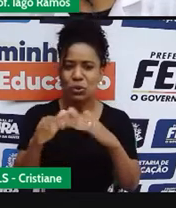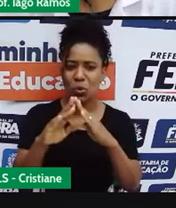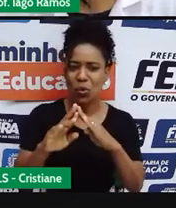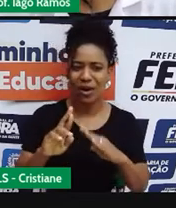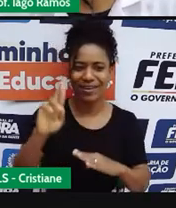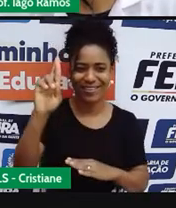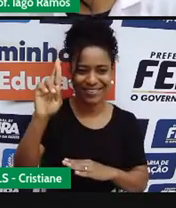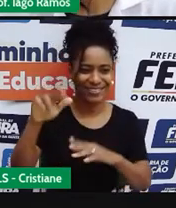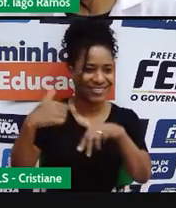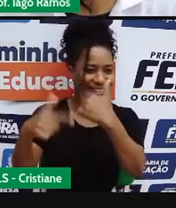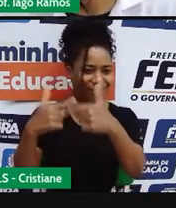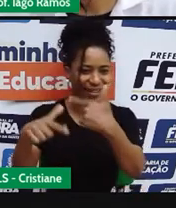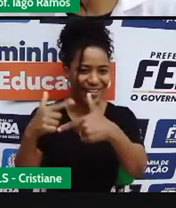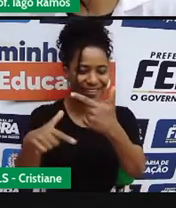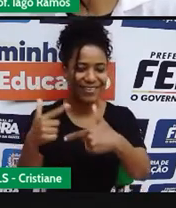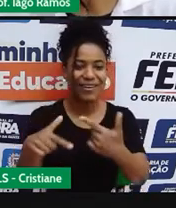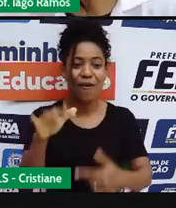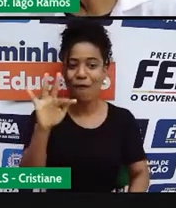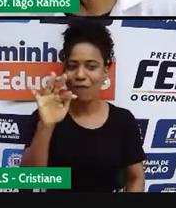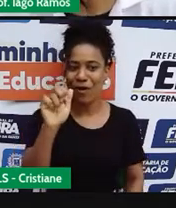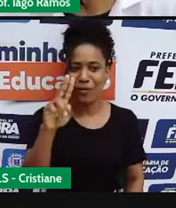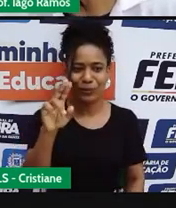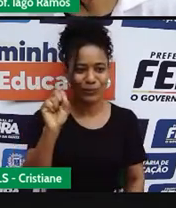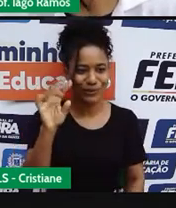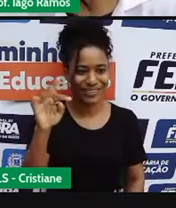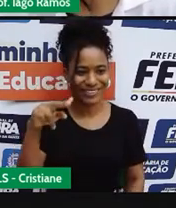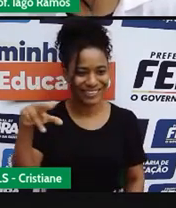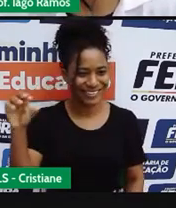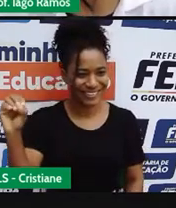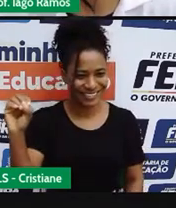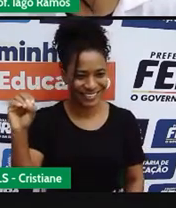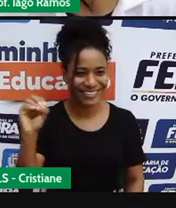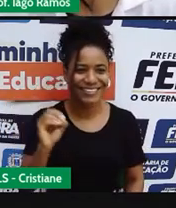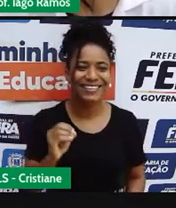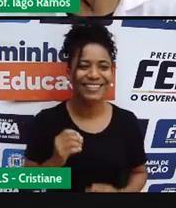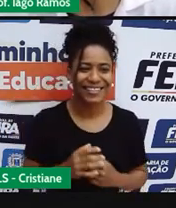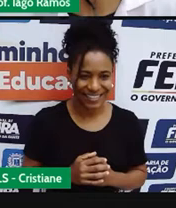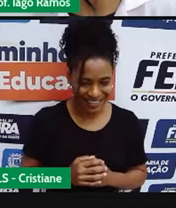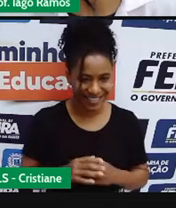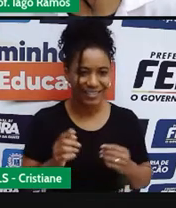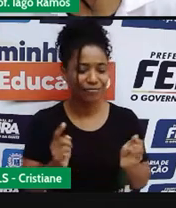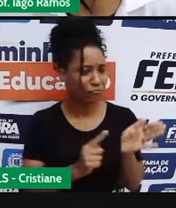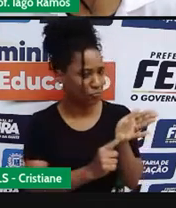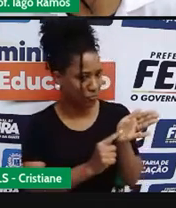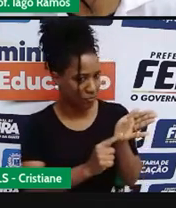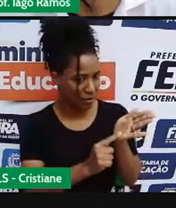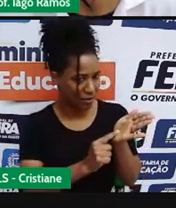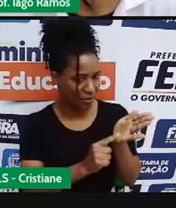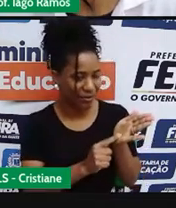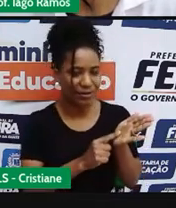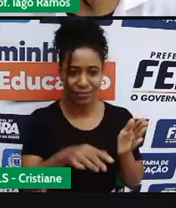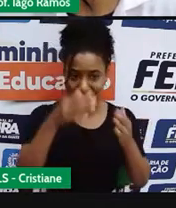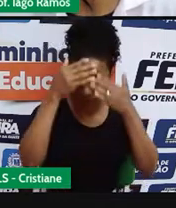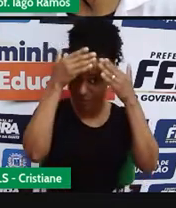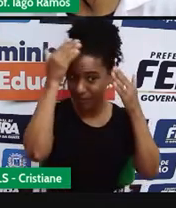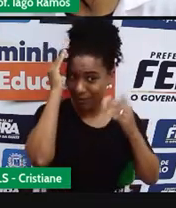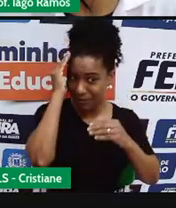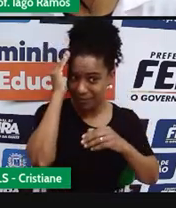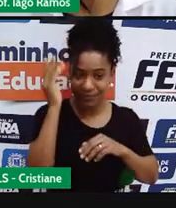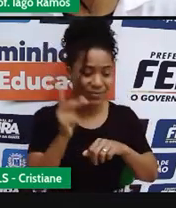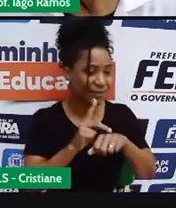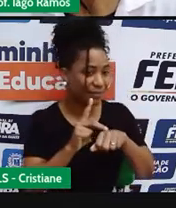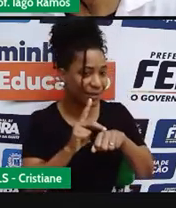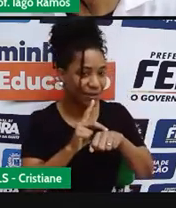Faustino Dias Lima, belezinha? Bom, a minha pele é branca, eu tenho cabelo preto, estou vestindo aqui uma